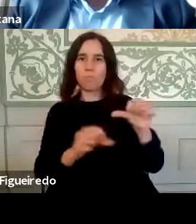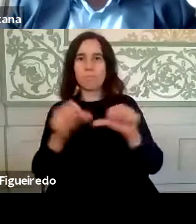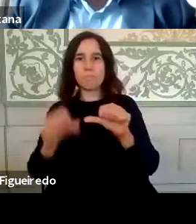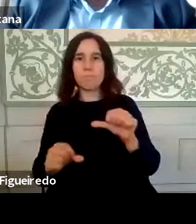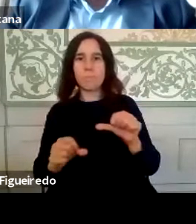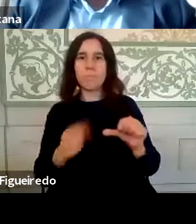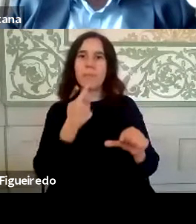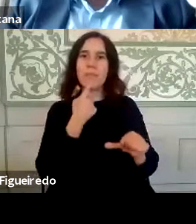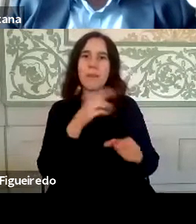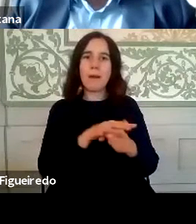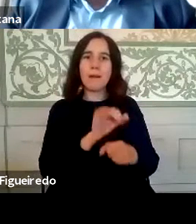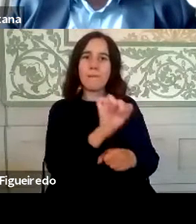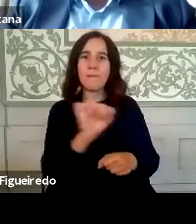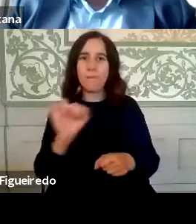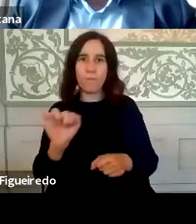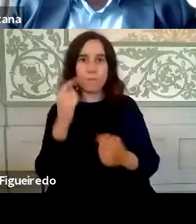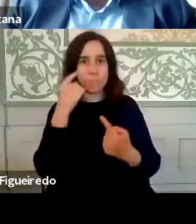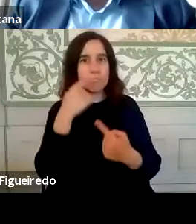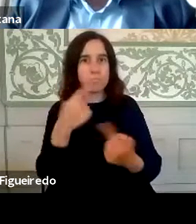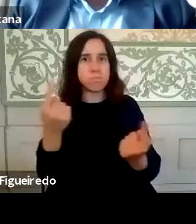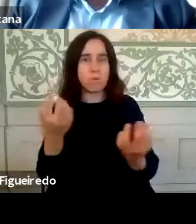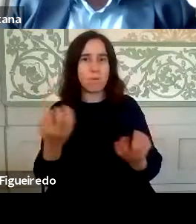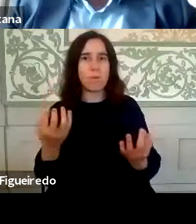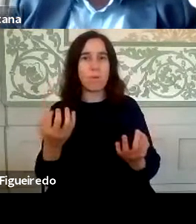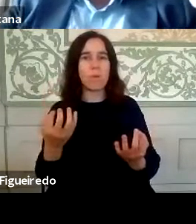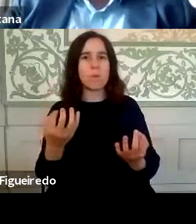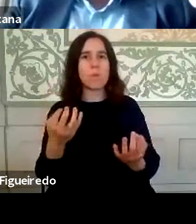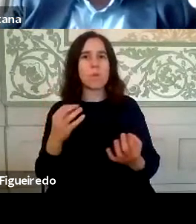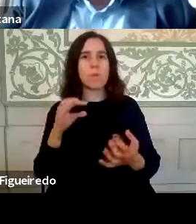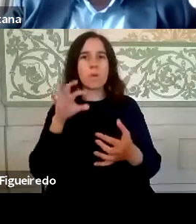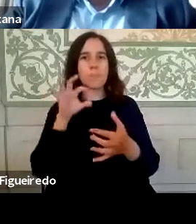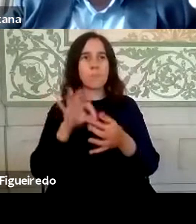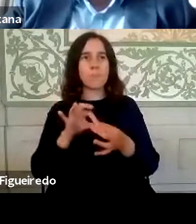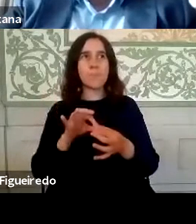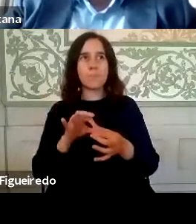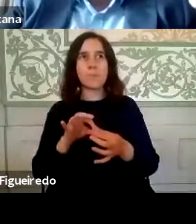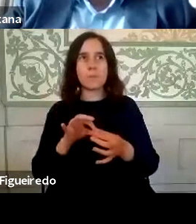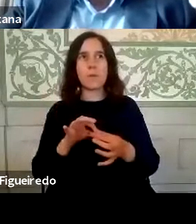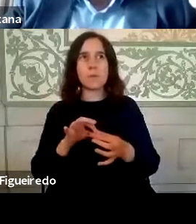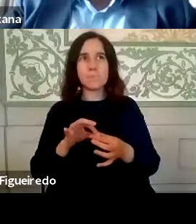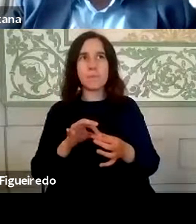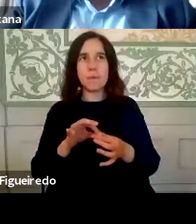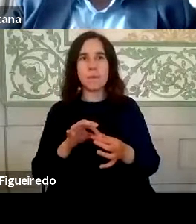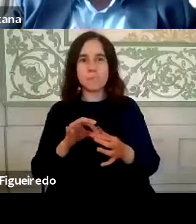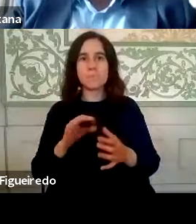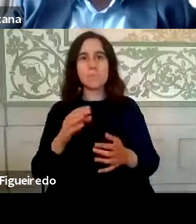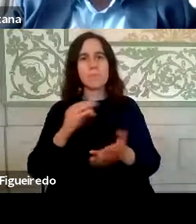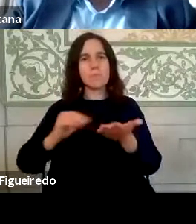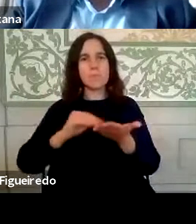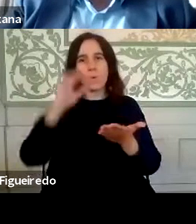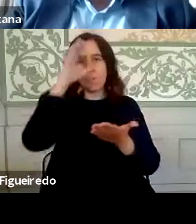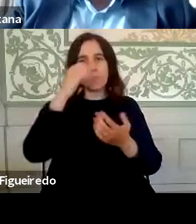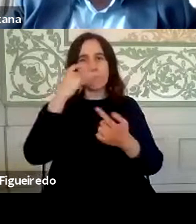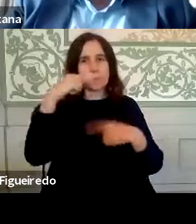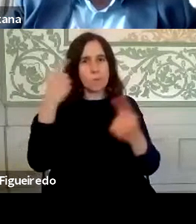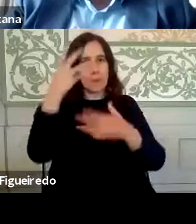área muito os pontos que foi. A administração pública aprendeu, nós aprendemos rapidamente e o Secretário de Estado